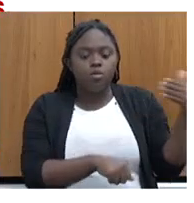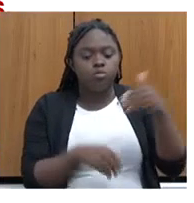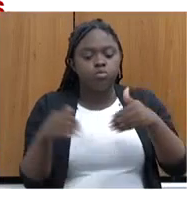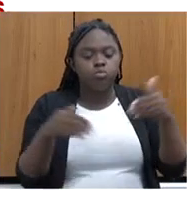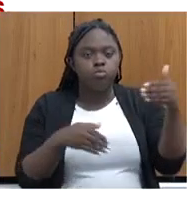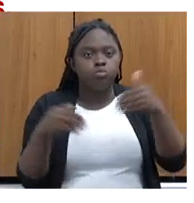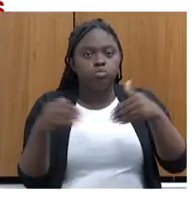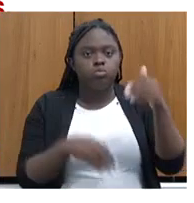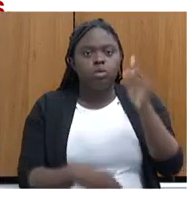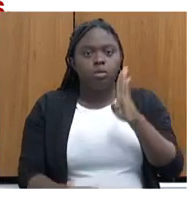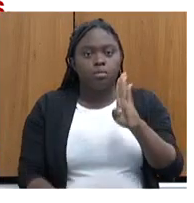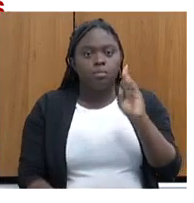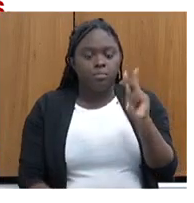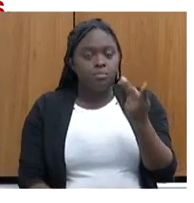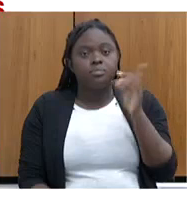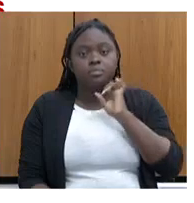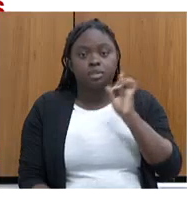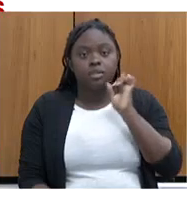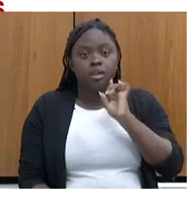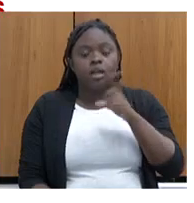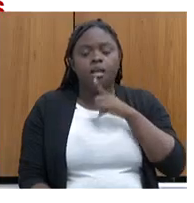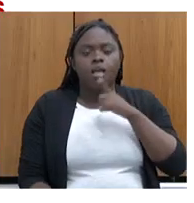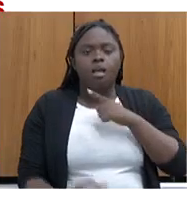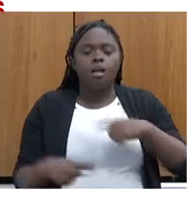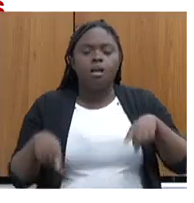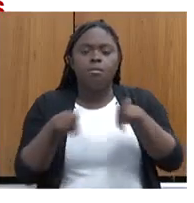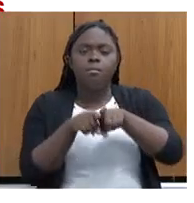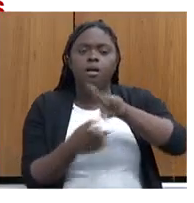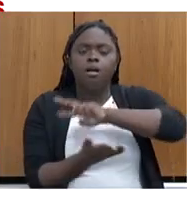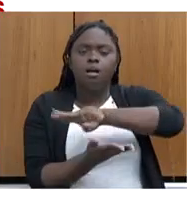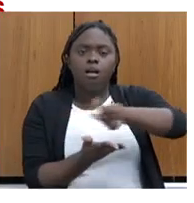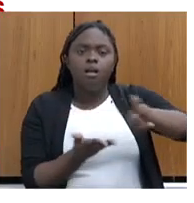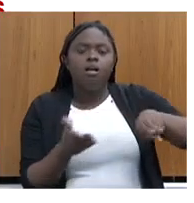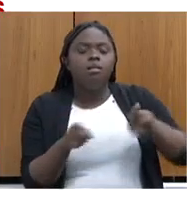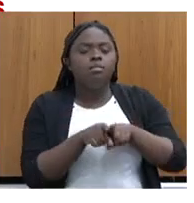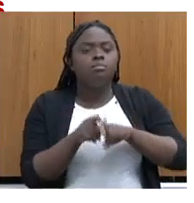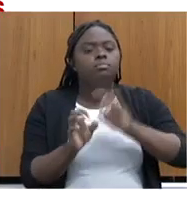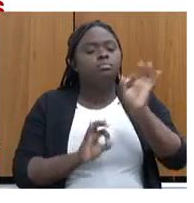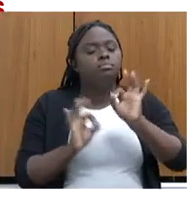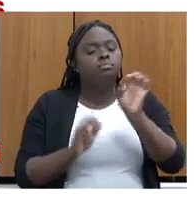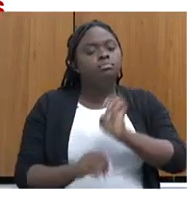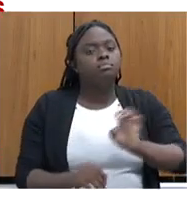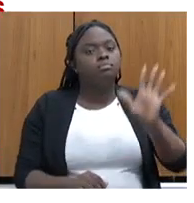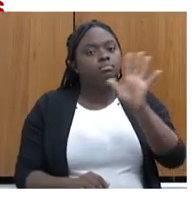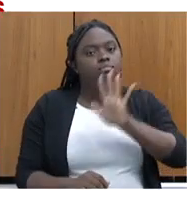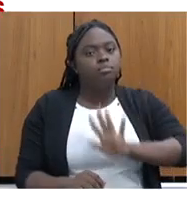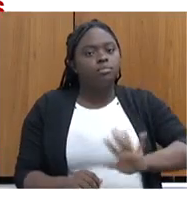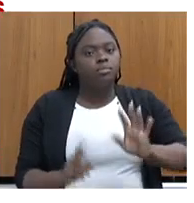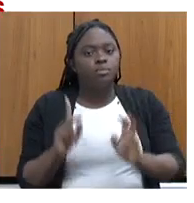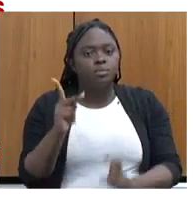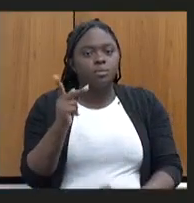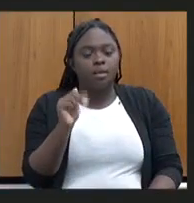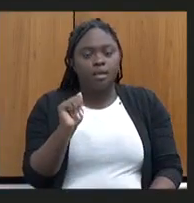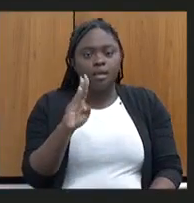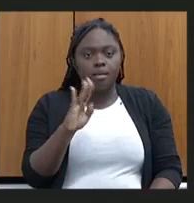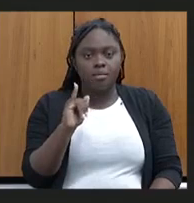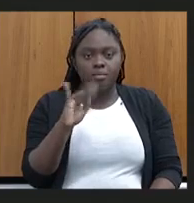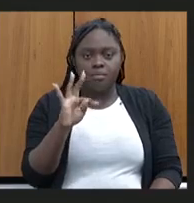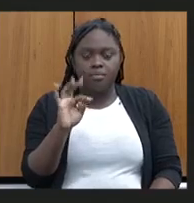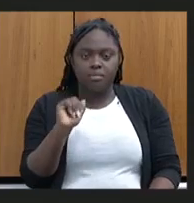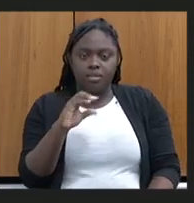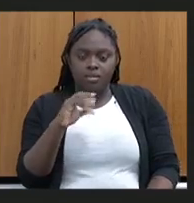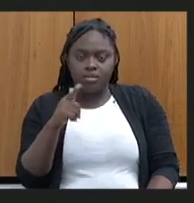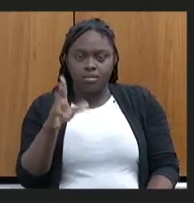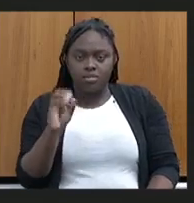inédita. Nós temos vários parceiros, inclusive a Acnur, e o plano estadual de habitação. Pode passar, por